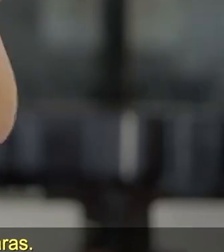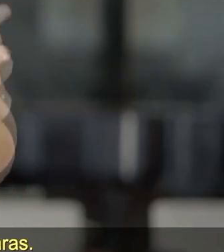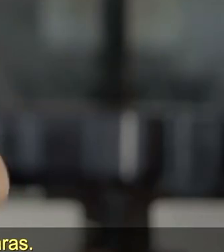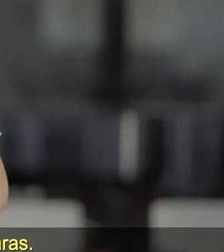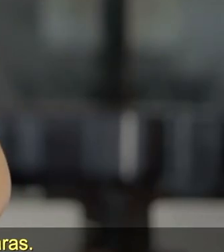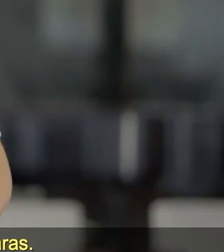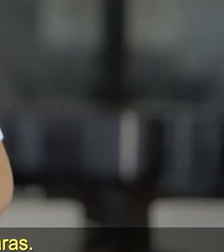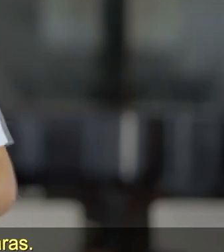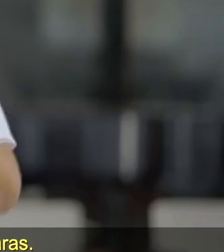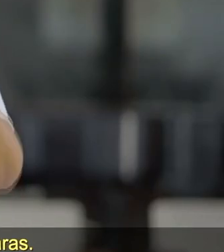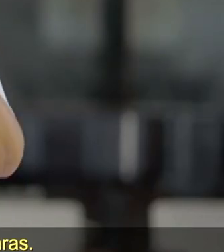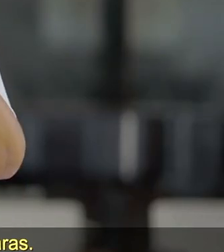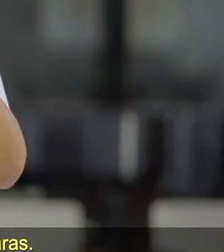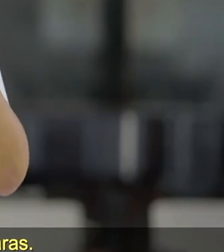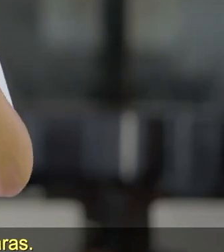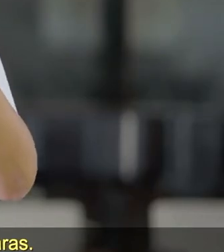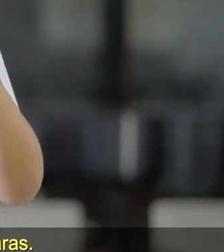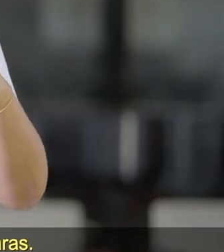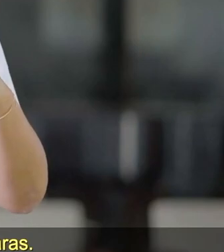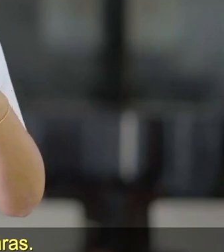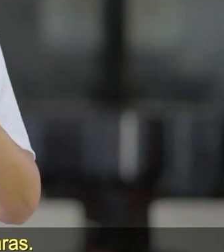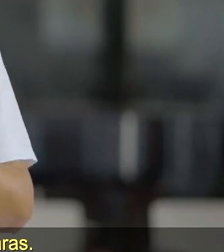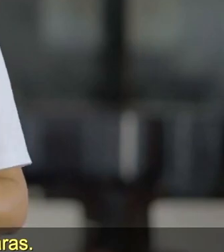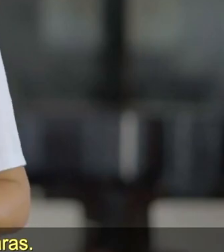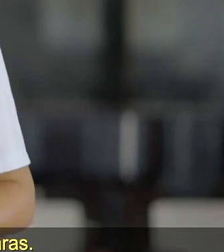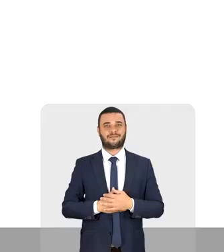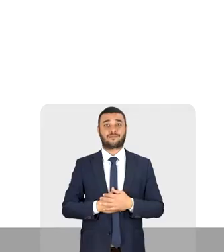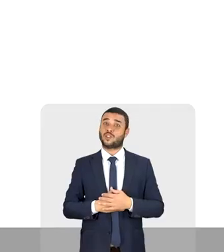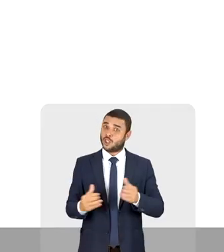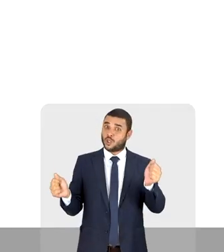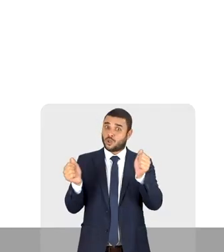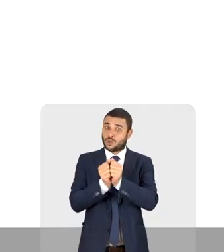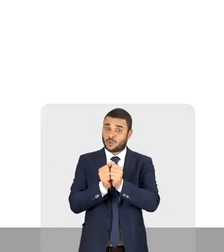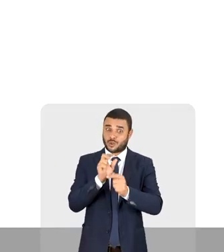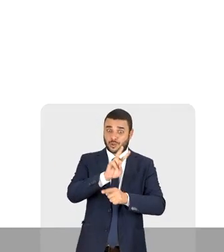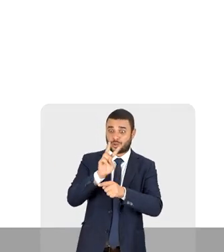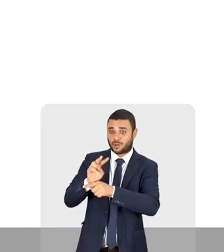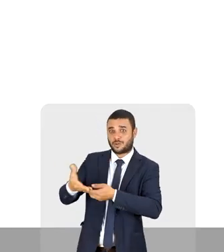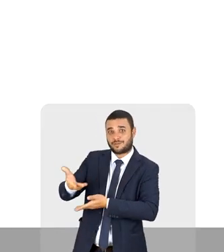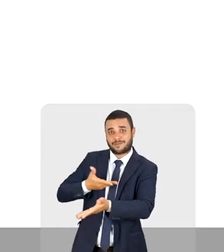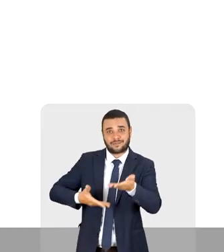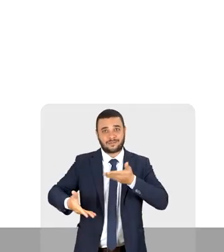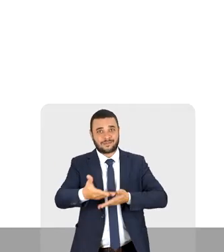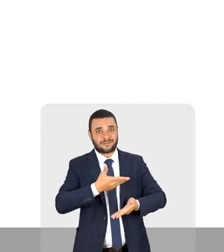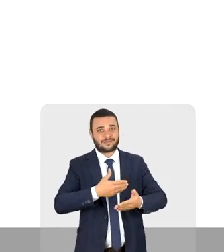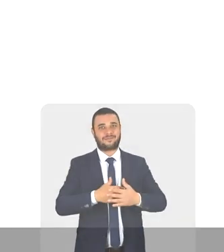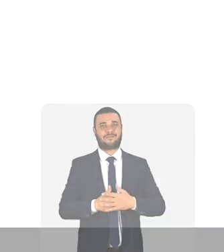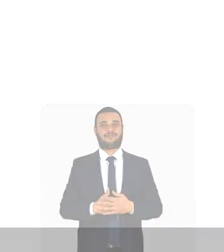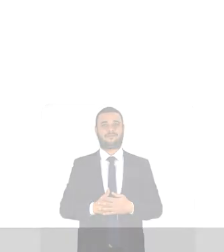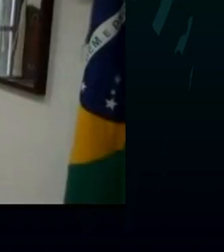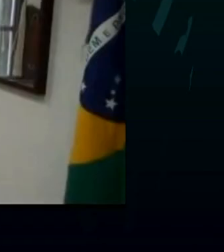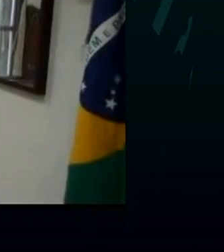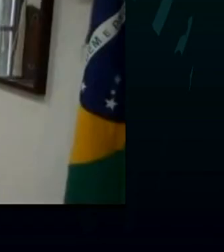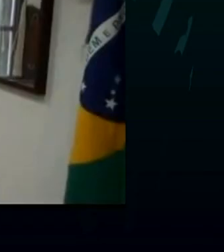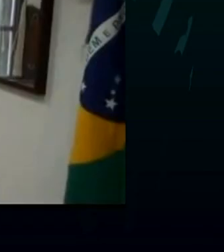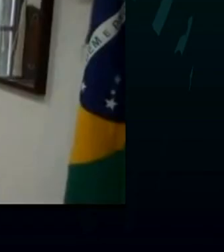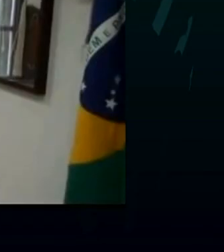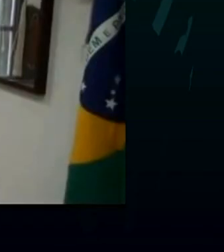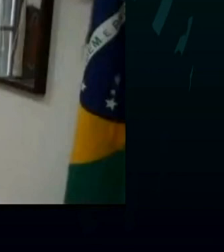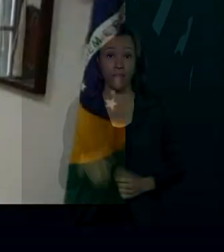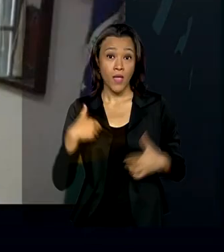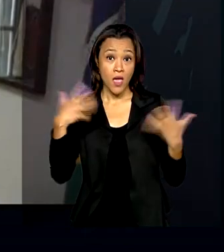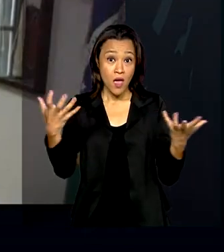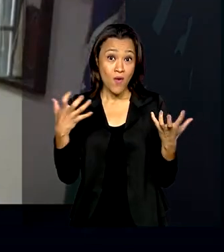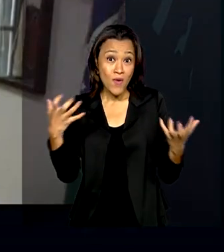surdas e das pessoas com doenças raras. É todo mundo cuidando de todo mundo. Eu quero